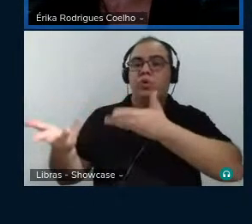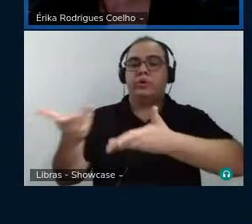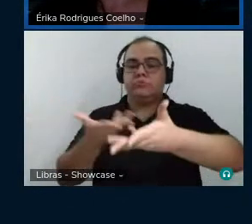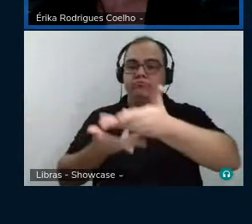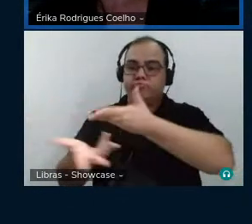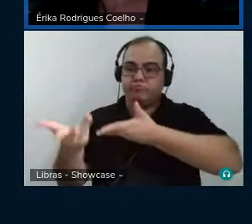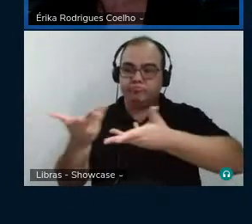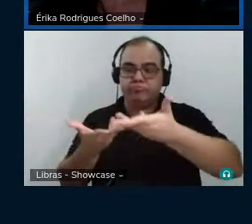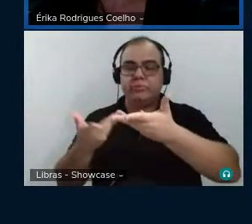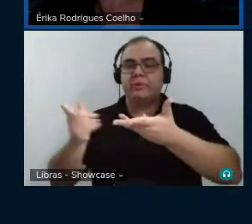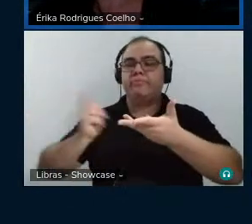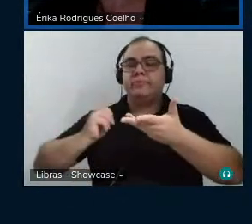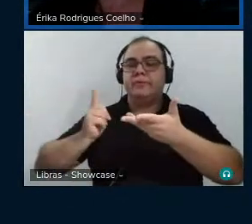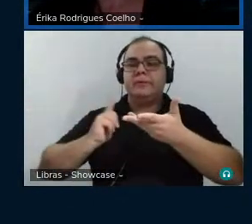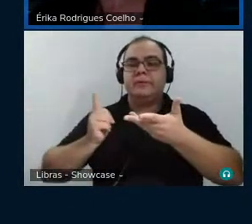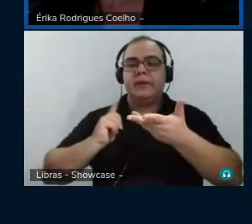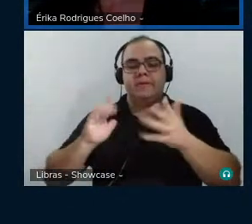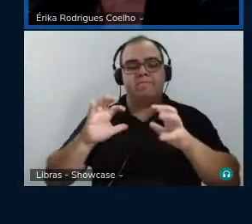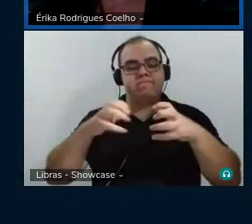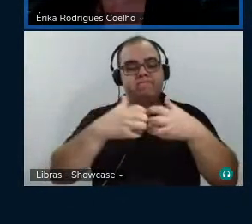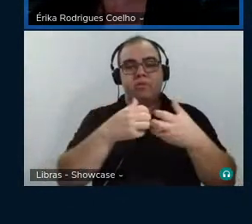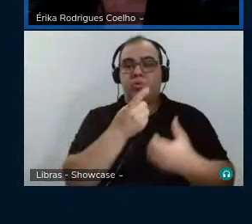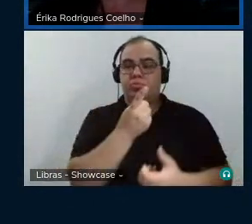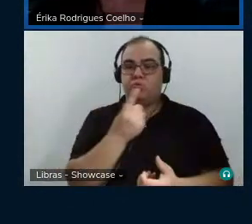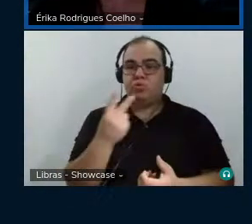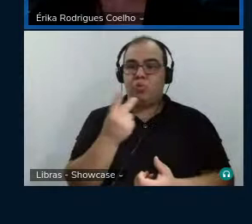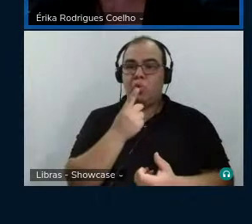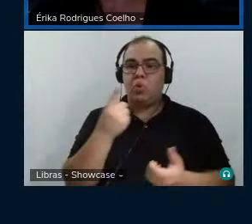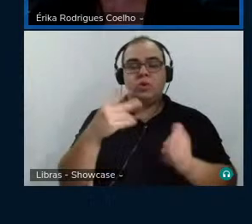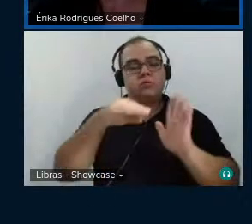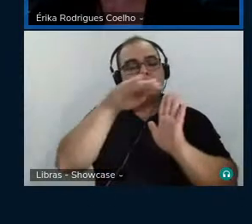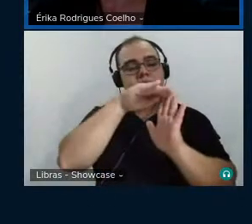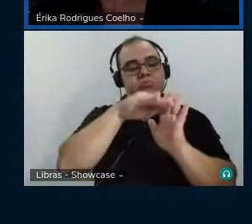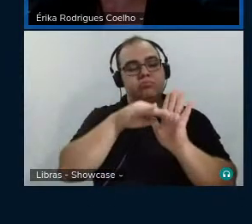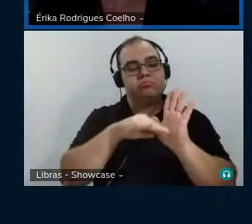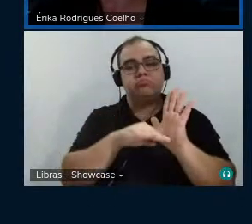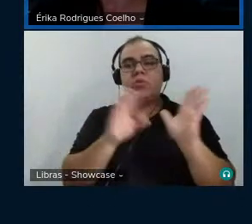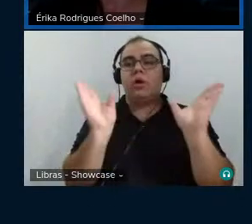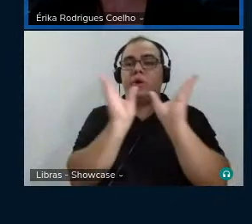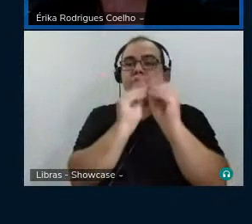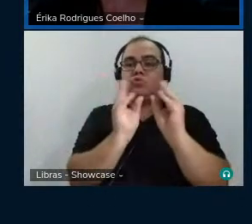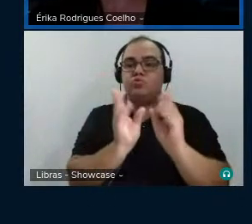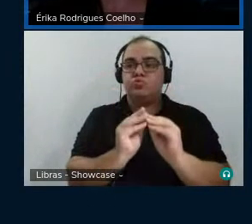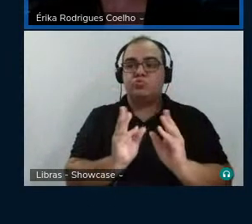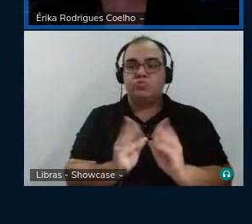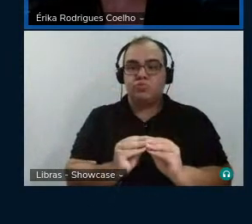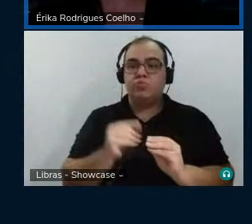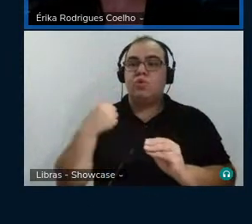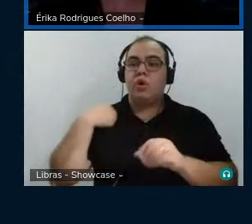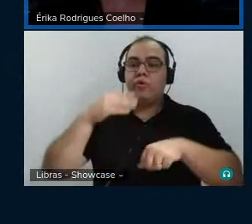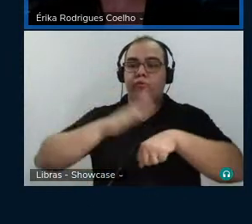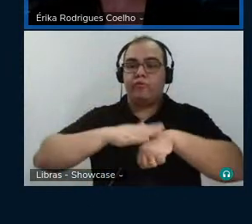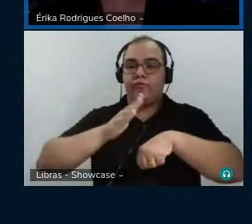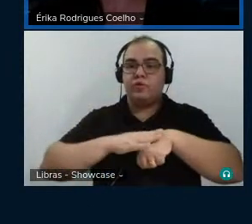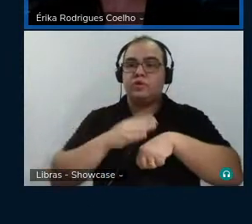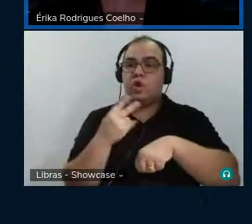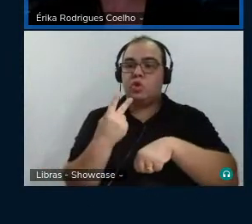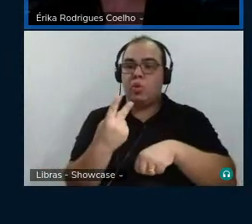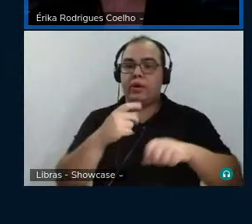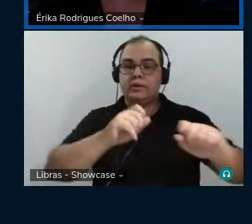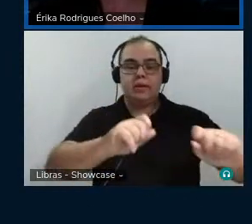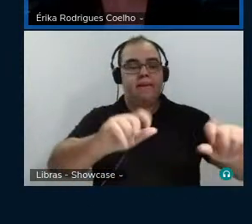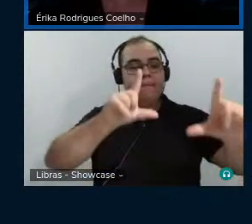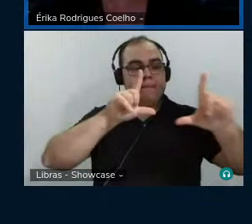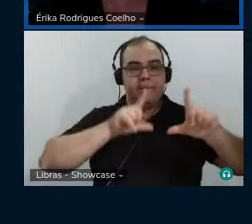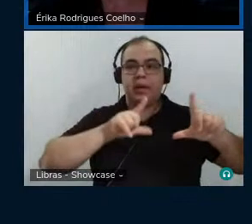De uma série de 12 esboços, eu produzi dois, eu realizei os dois Maxis painéis de